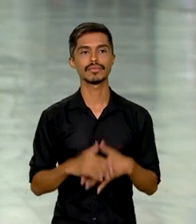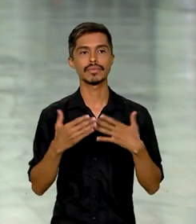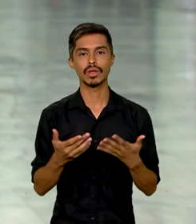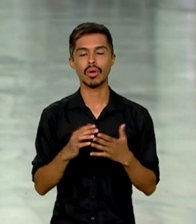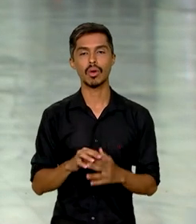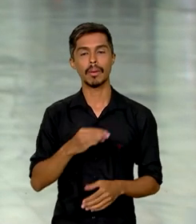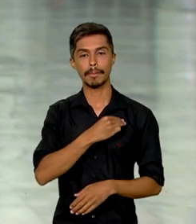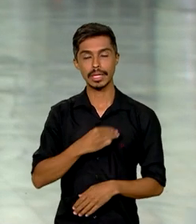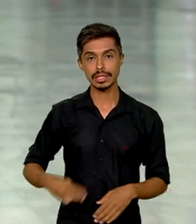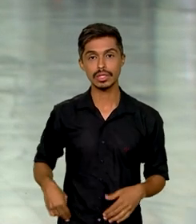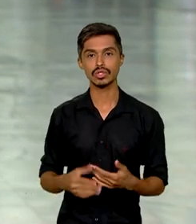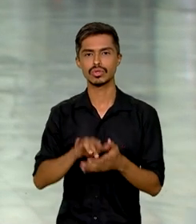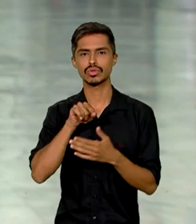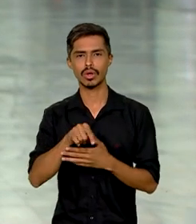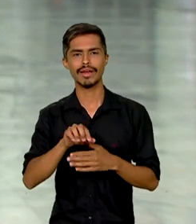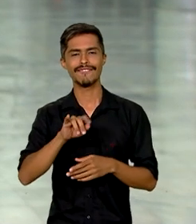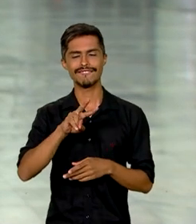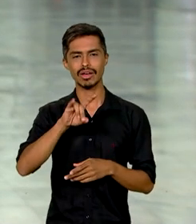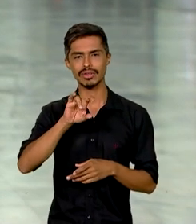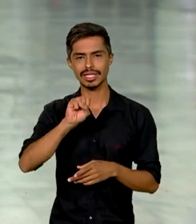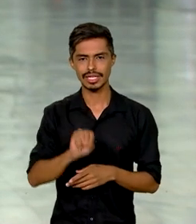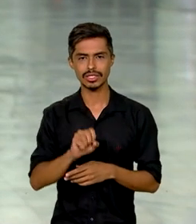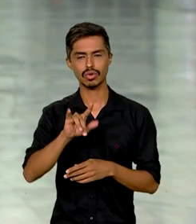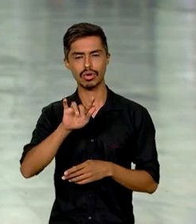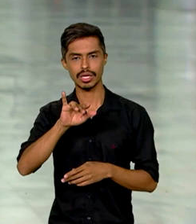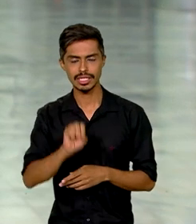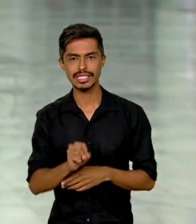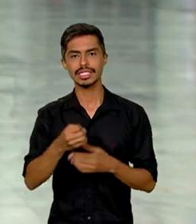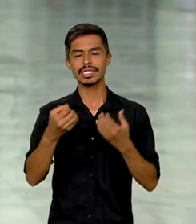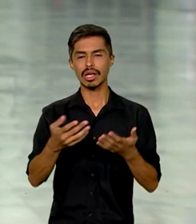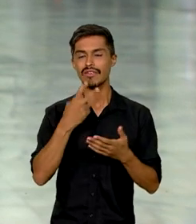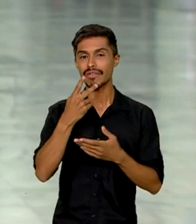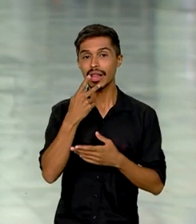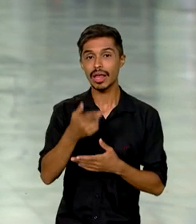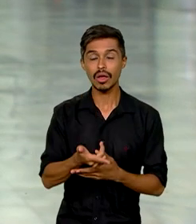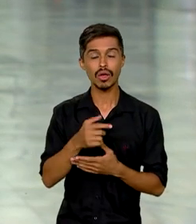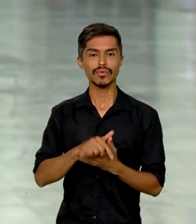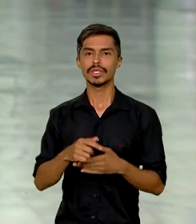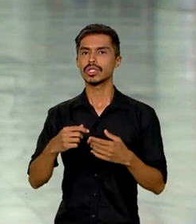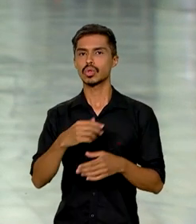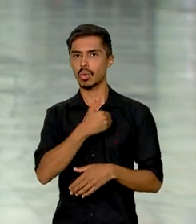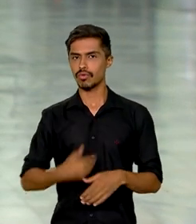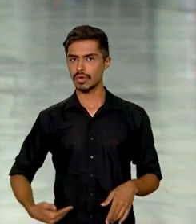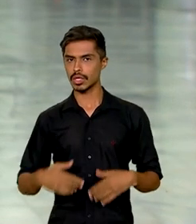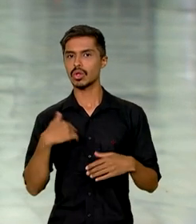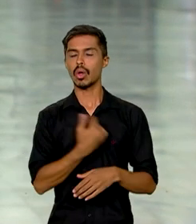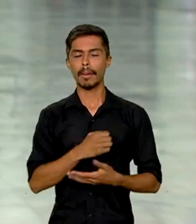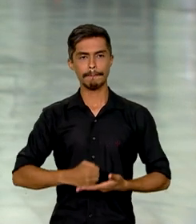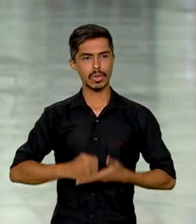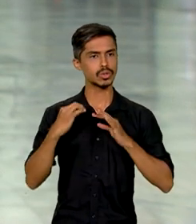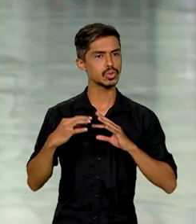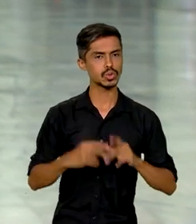Integração e do Desenvolvimento Regional, Valdez Góes, disse que o governo federal está preparado para manter todo o suporte